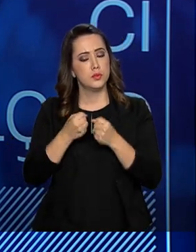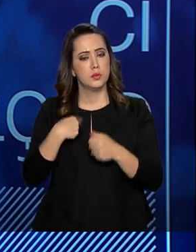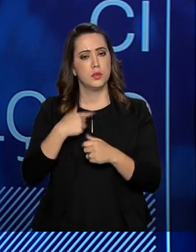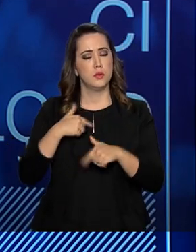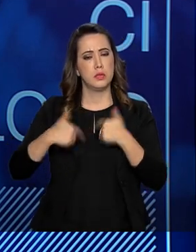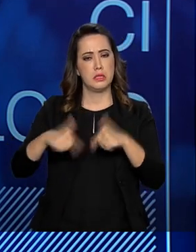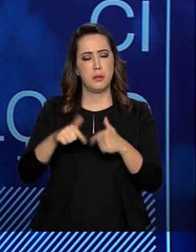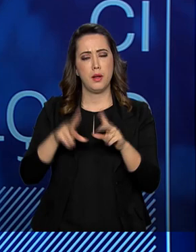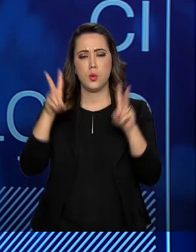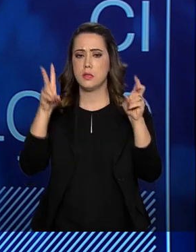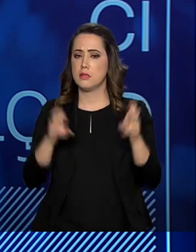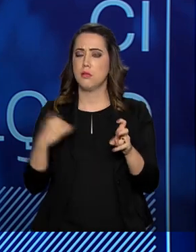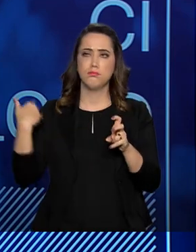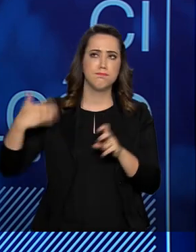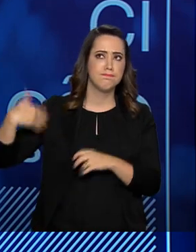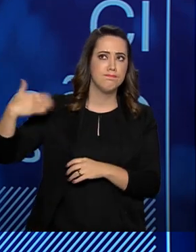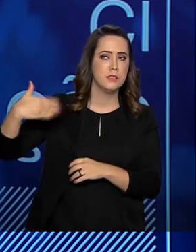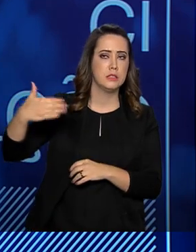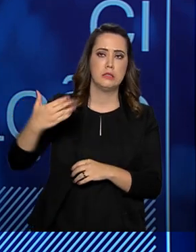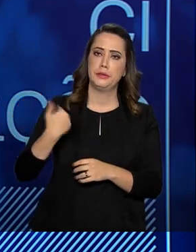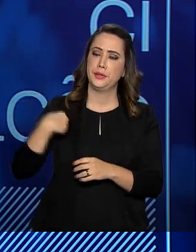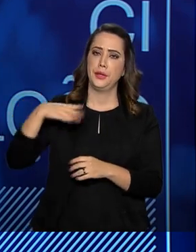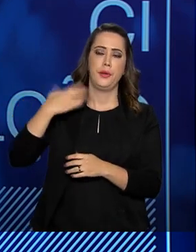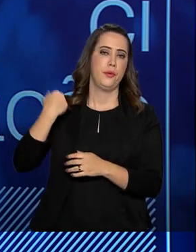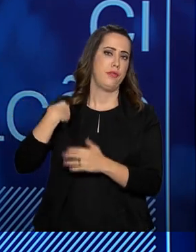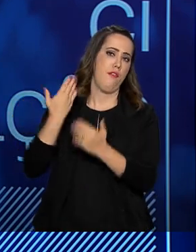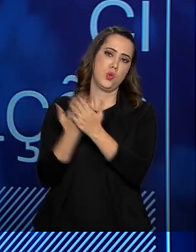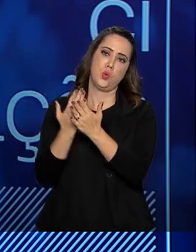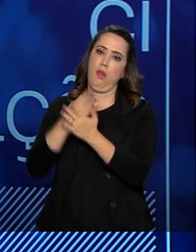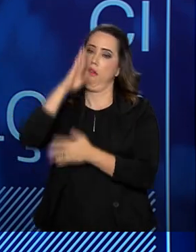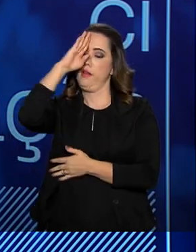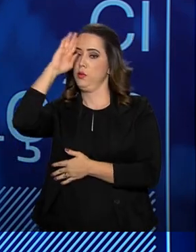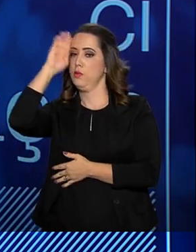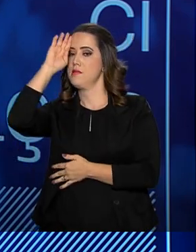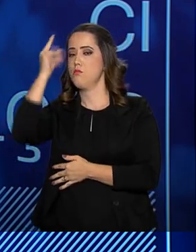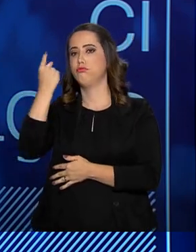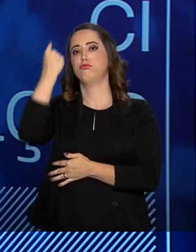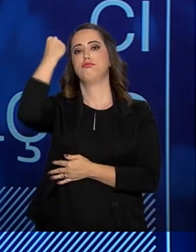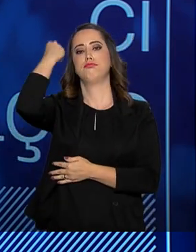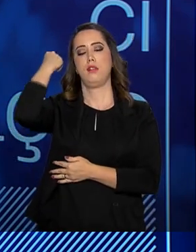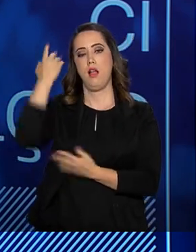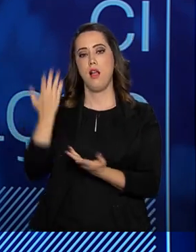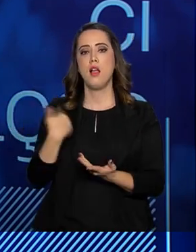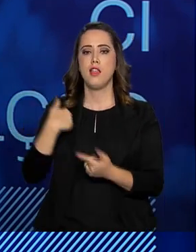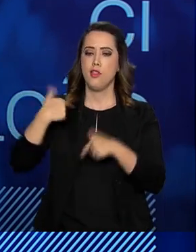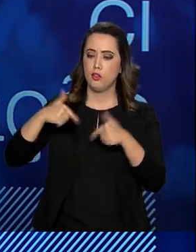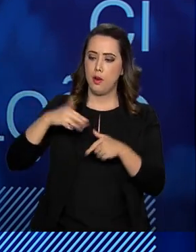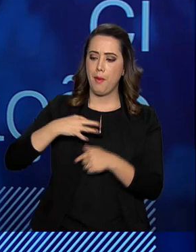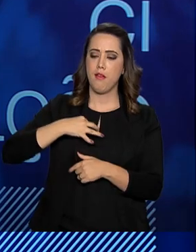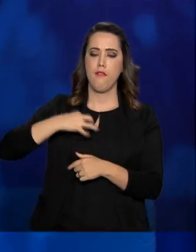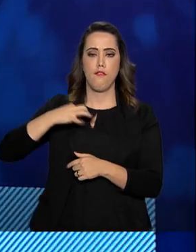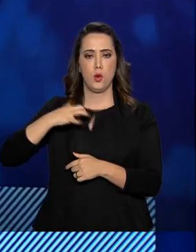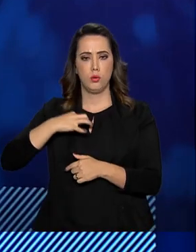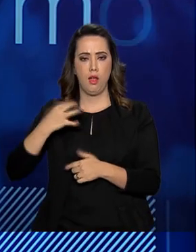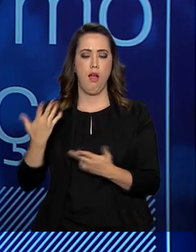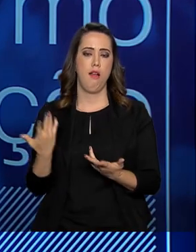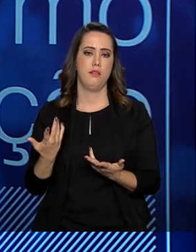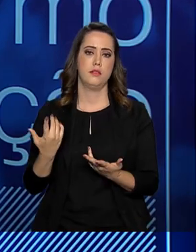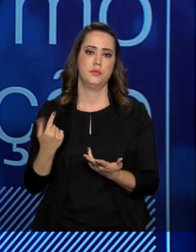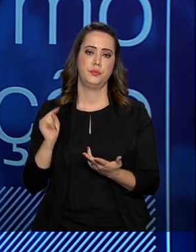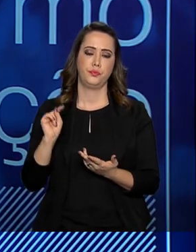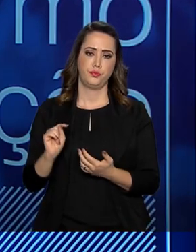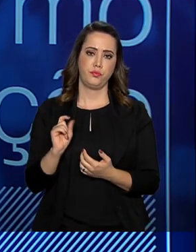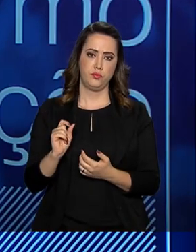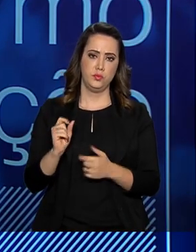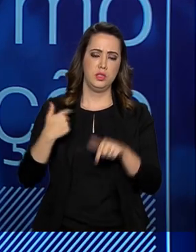com este tema desde a minha graduação, trabalhei, fui voluntário em